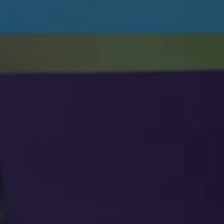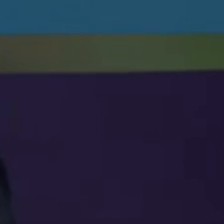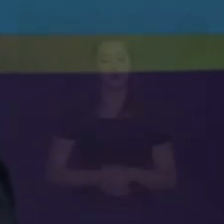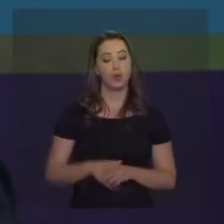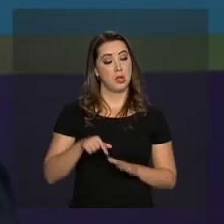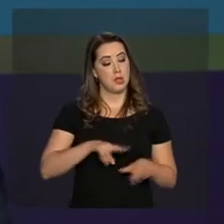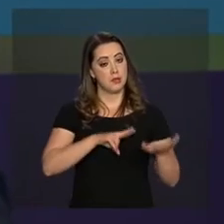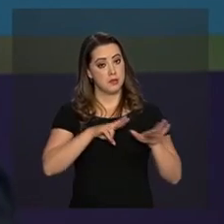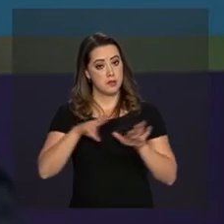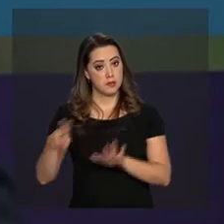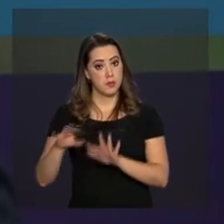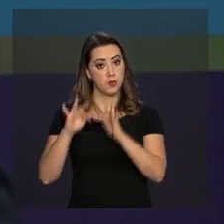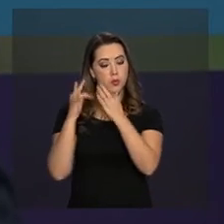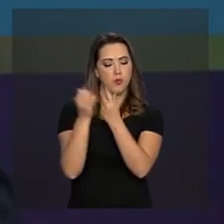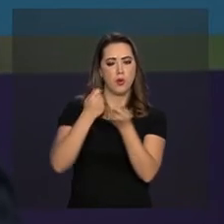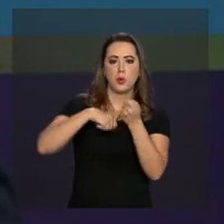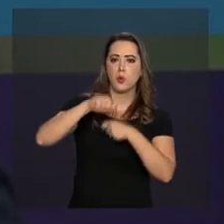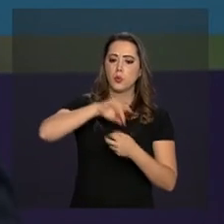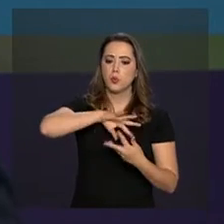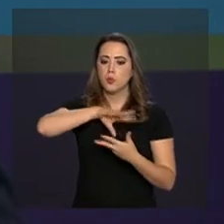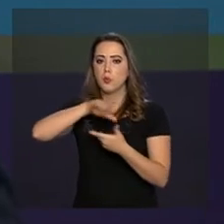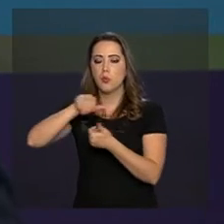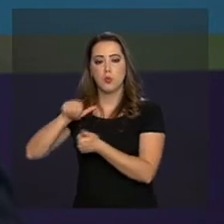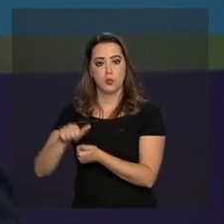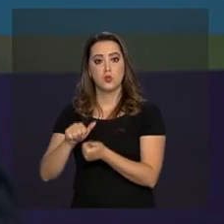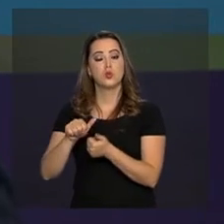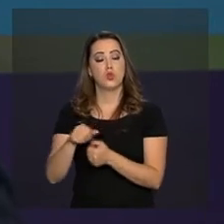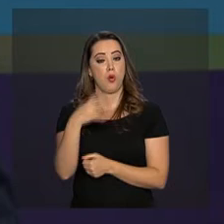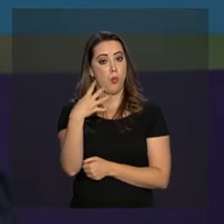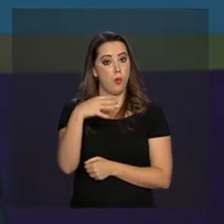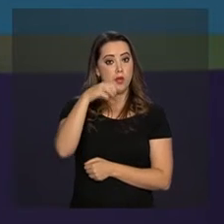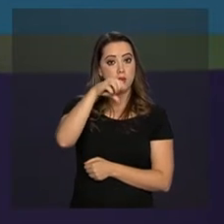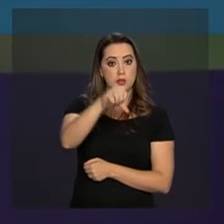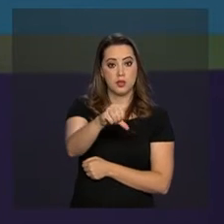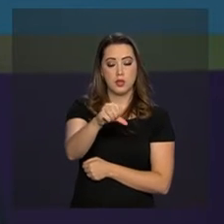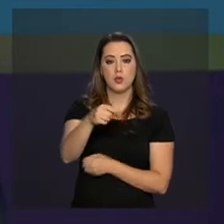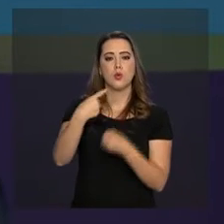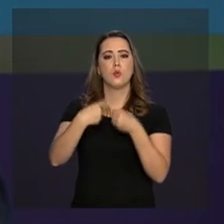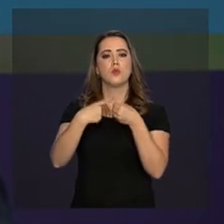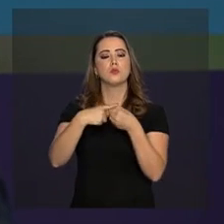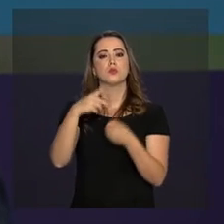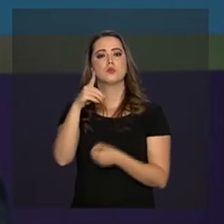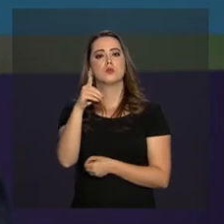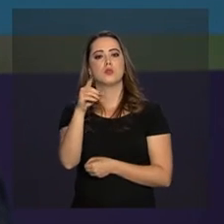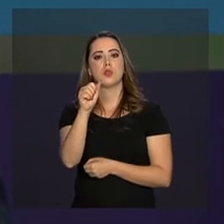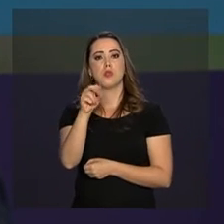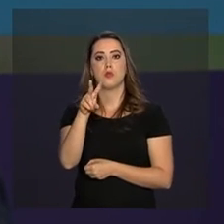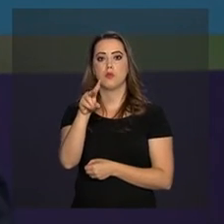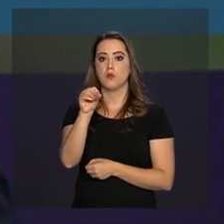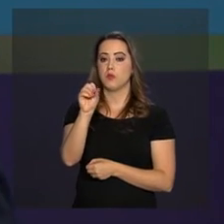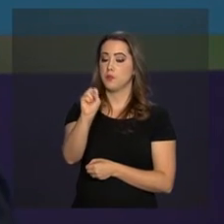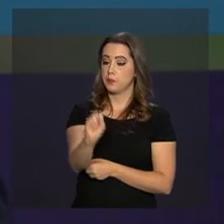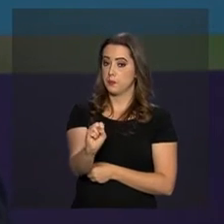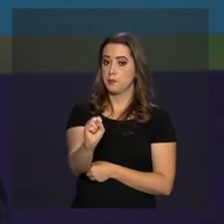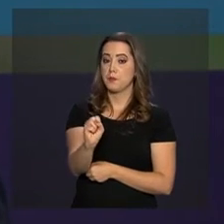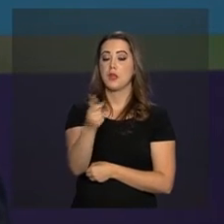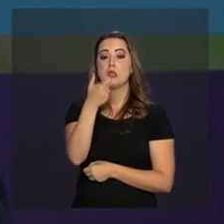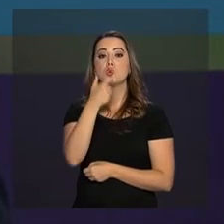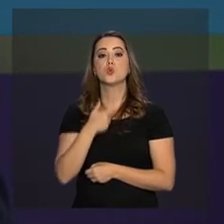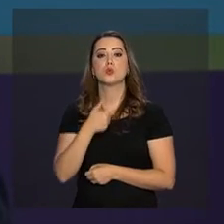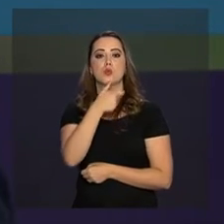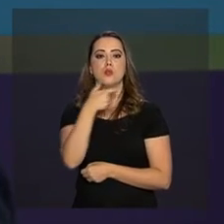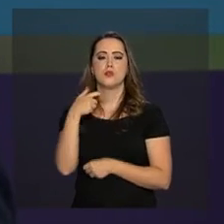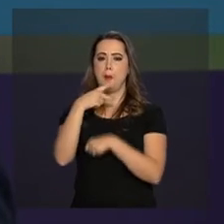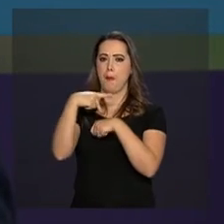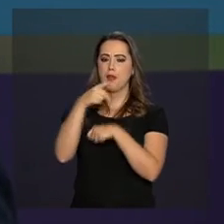Nesta semana o Foro Econômico Mundial realiza edição de número 49 em Davos, na Suíça. São esperadas 3 mil pessoas